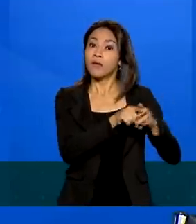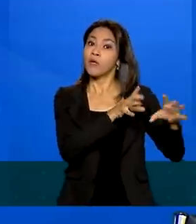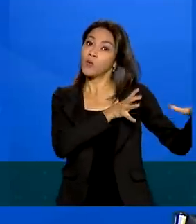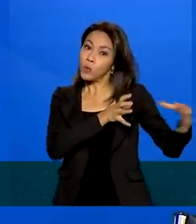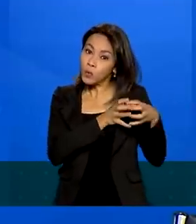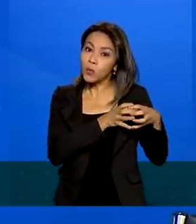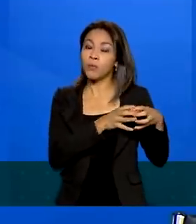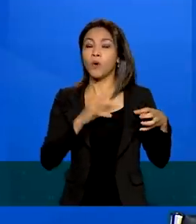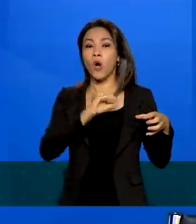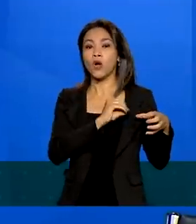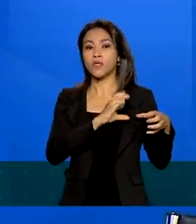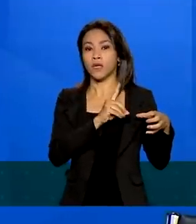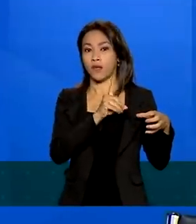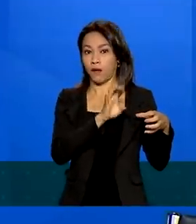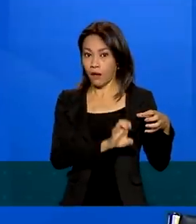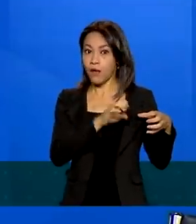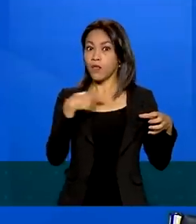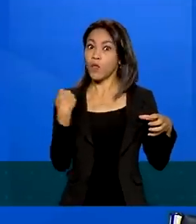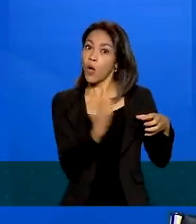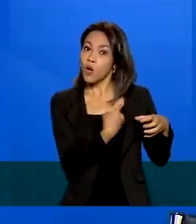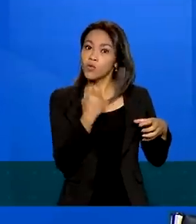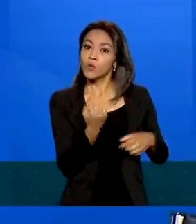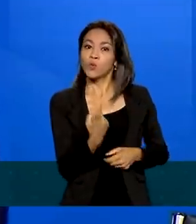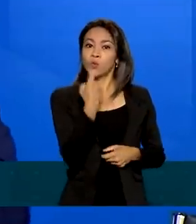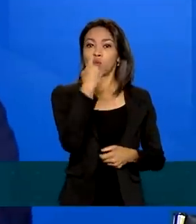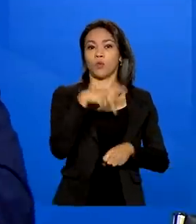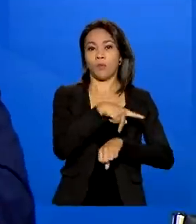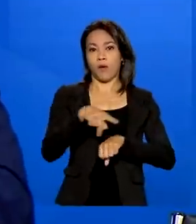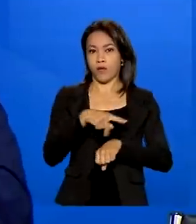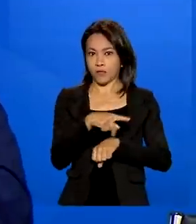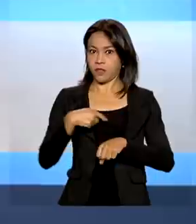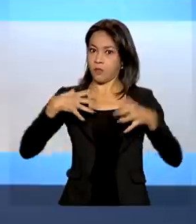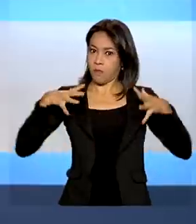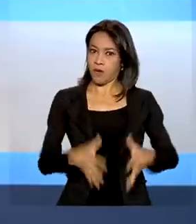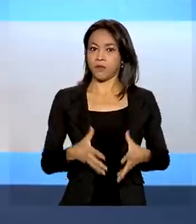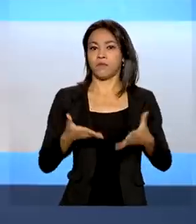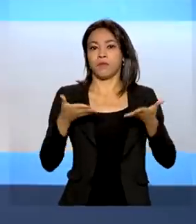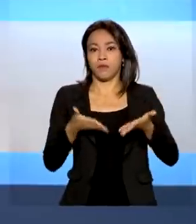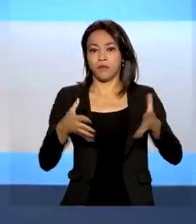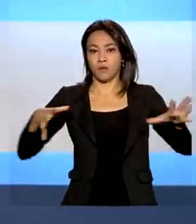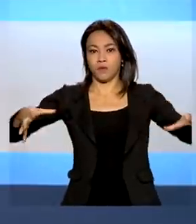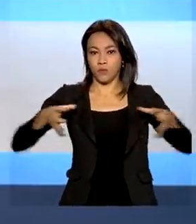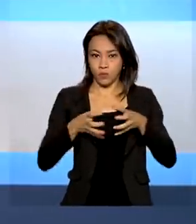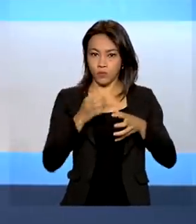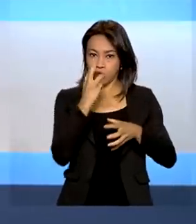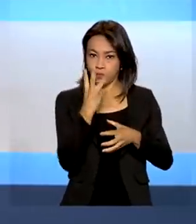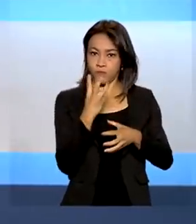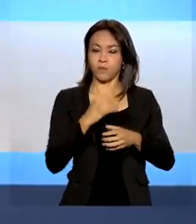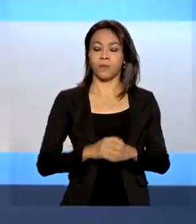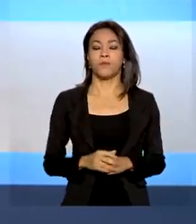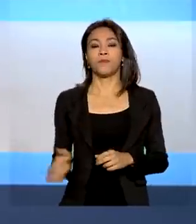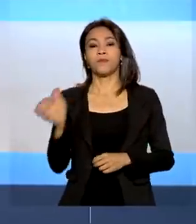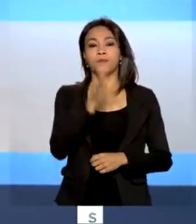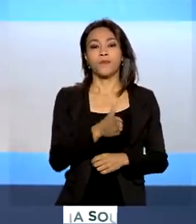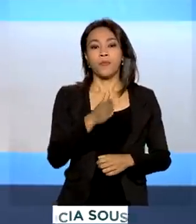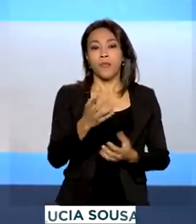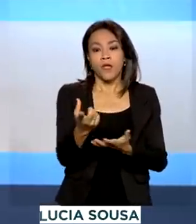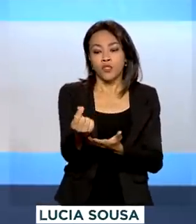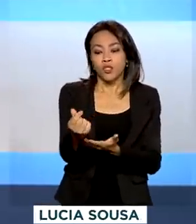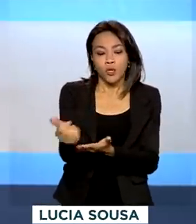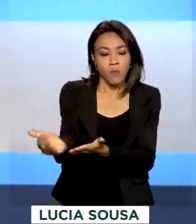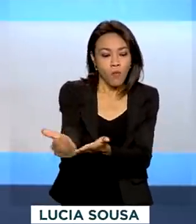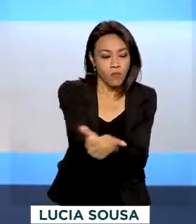grandes dimensões institucionais da economia mundial. A arrecadação no ano passado